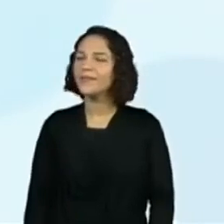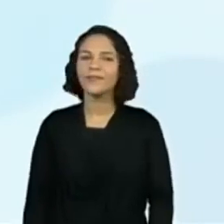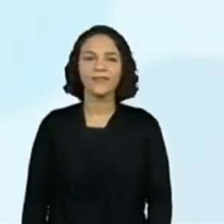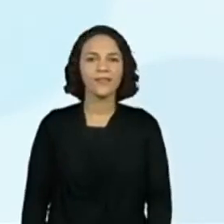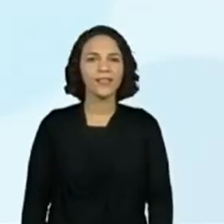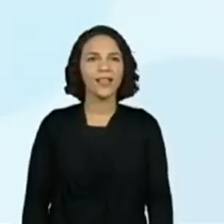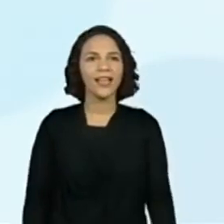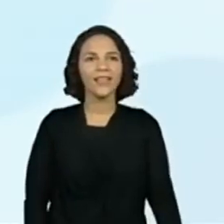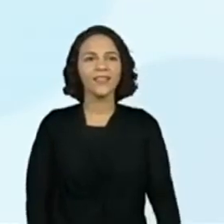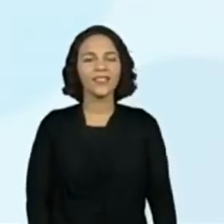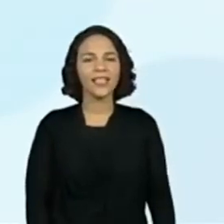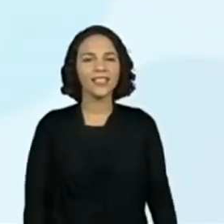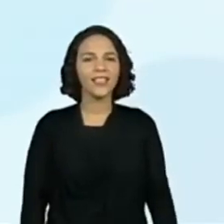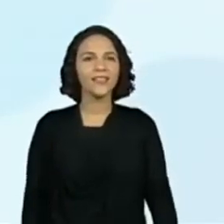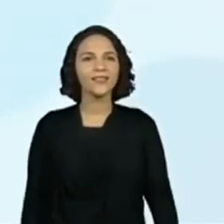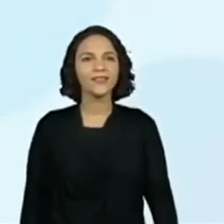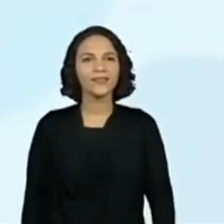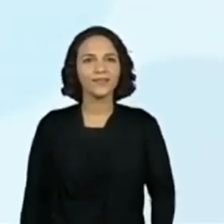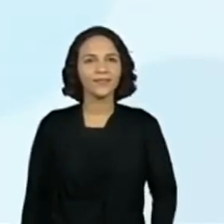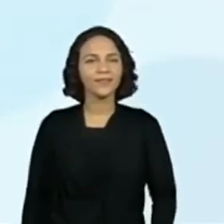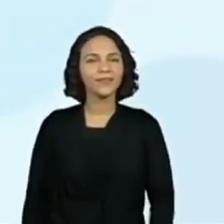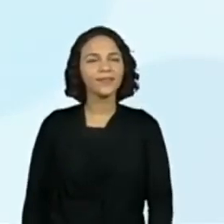Me. Me.